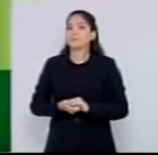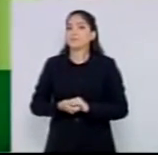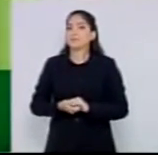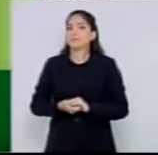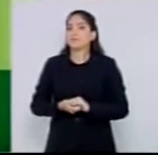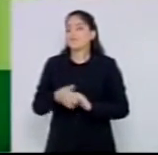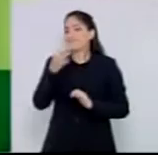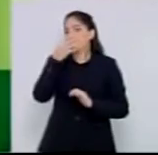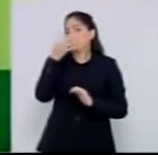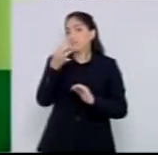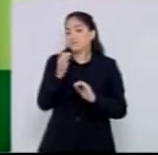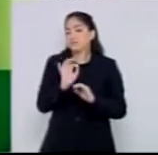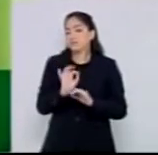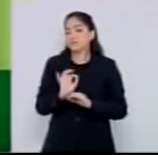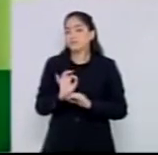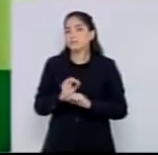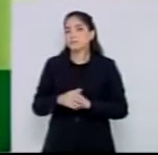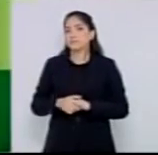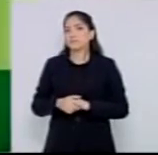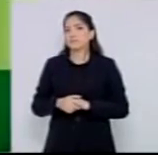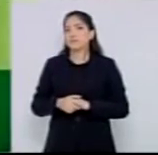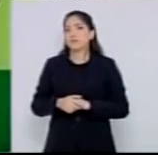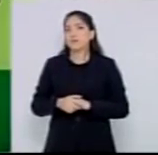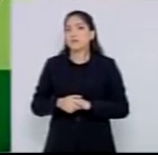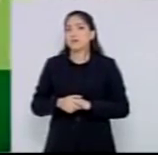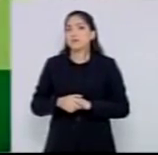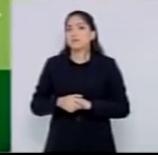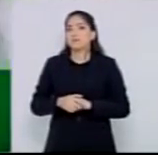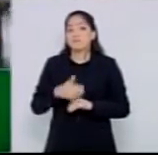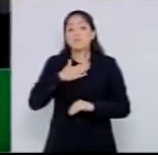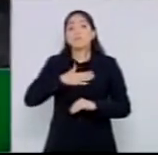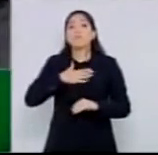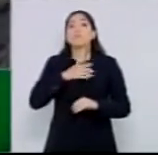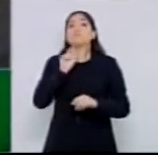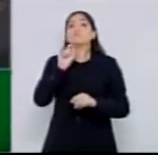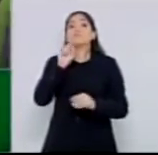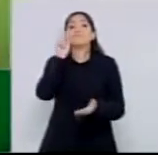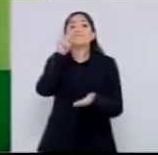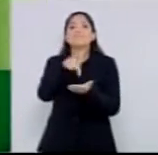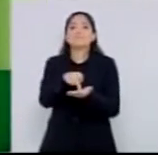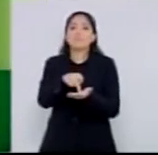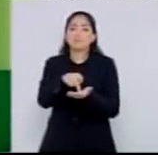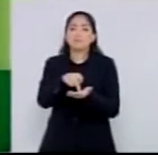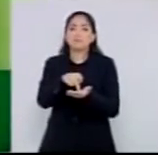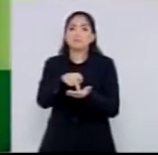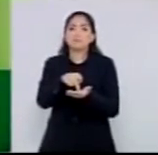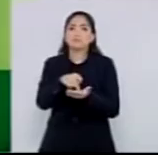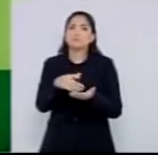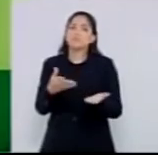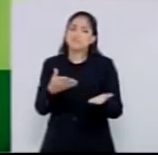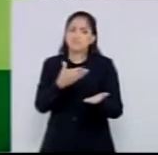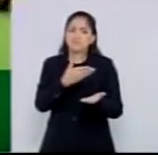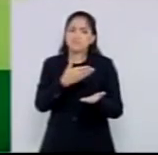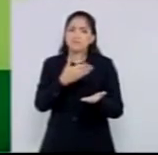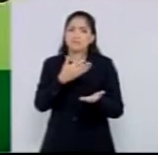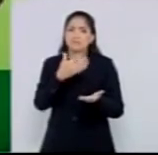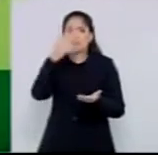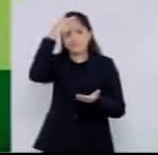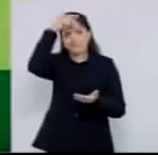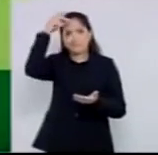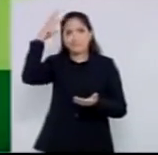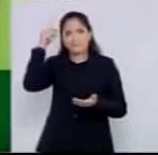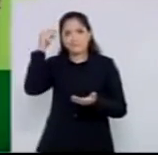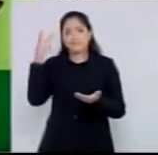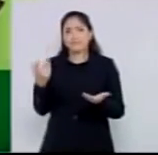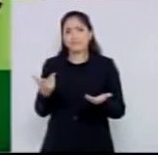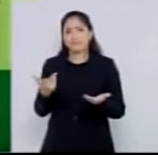argumento, por quê? Porque eu gosto da verdade, e prefeito, não seja tão ingrato, Joinville não merece